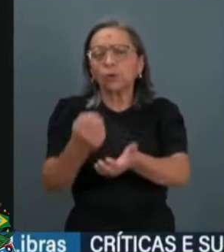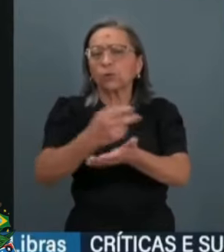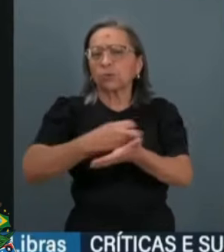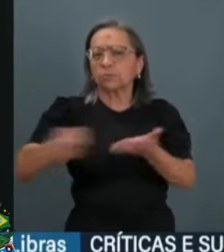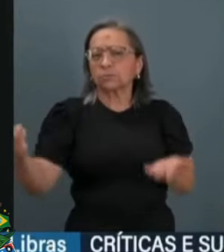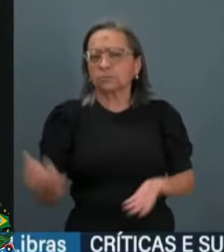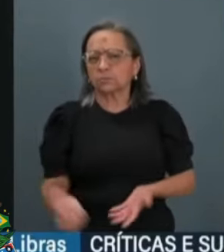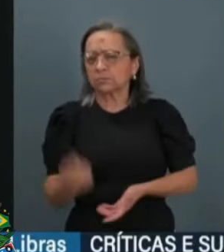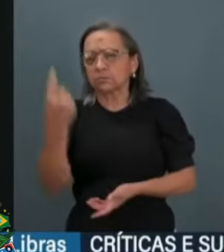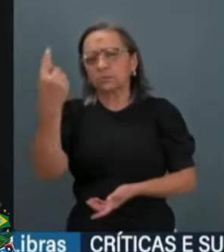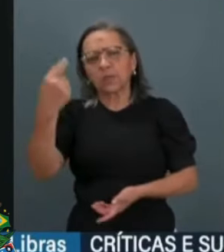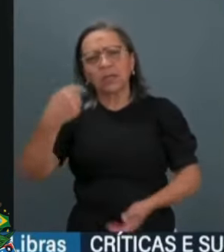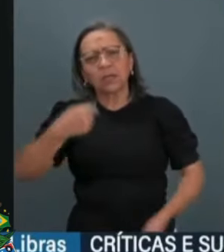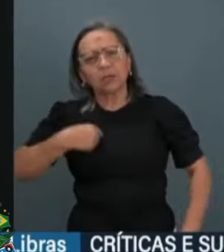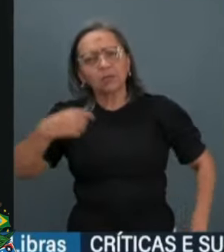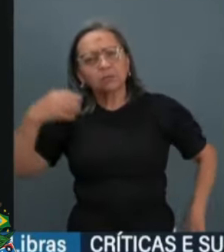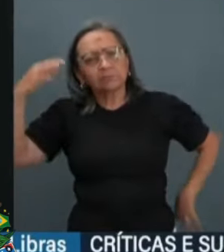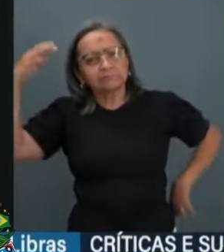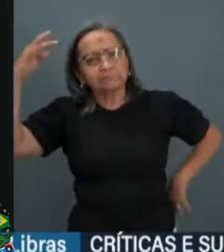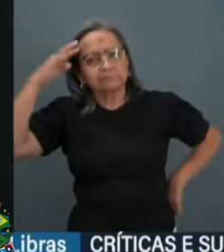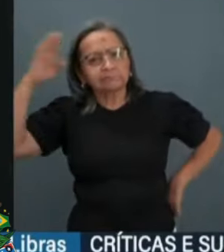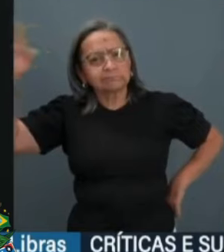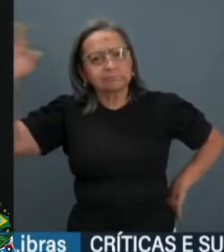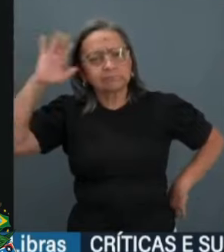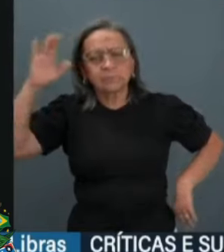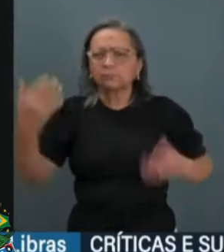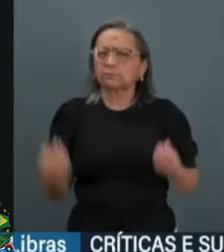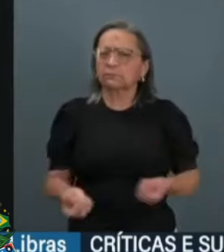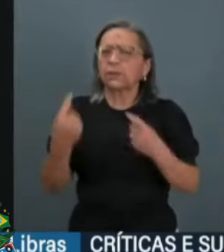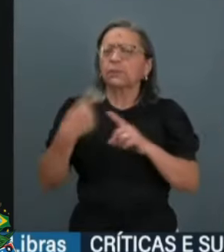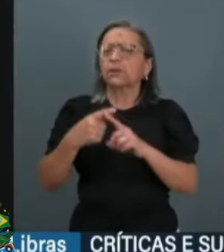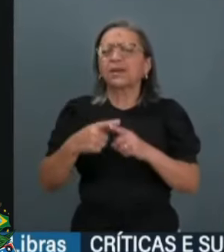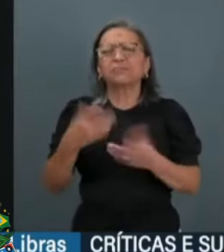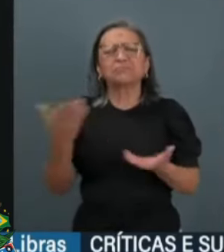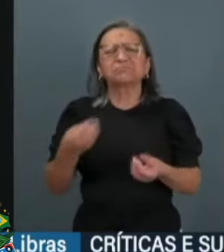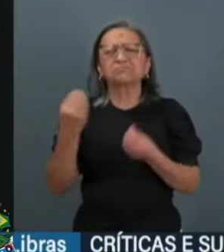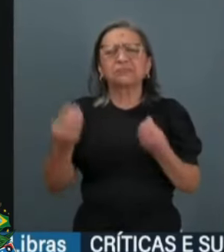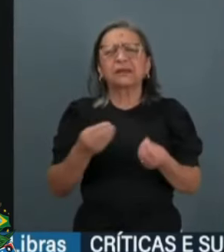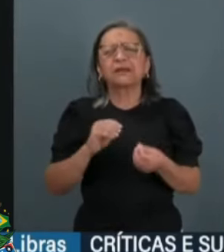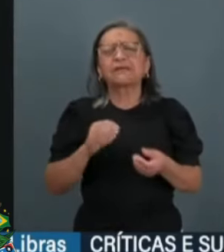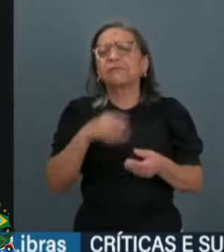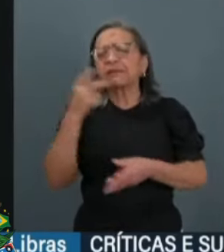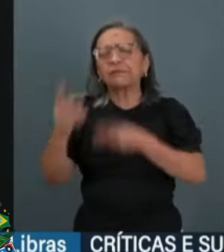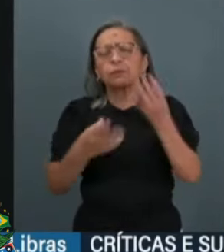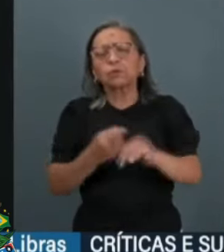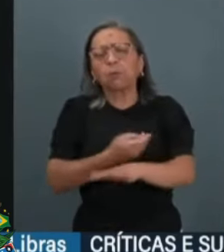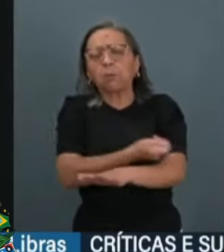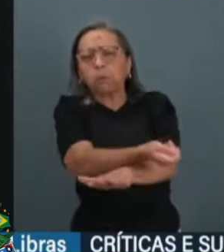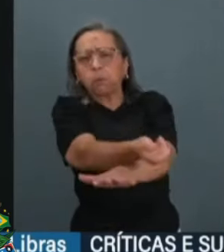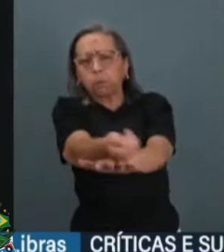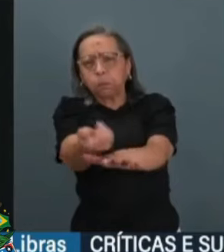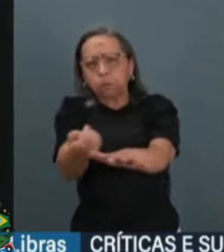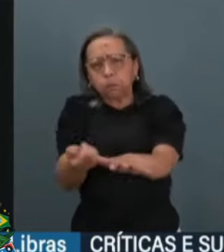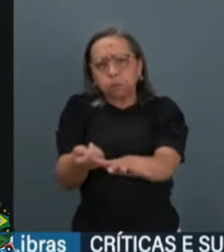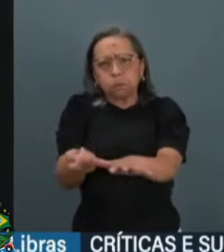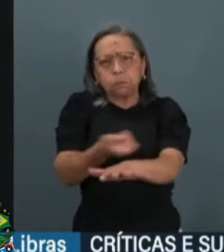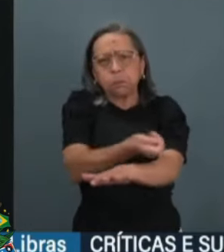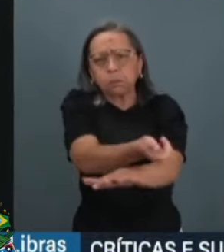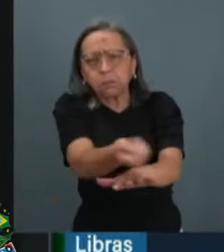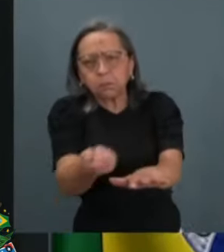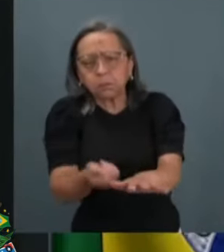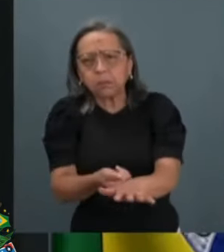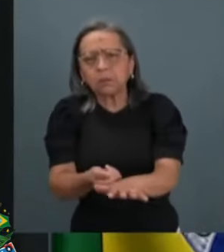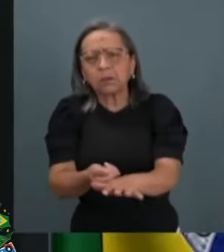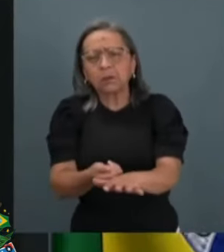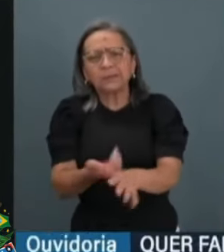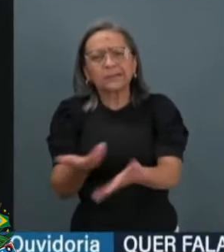Eu fico me perguntando por que fala-se tanto em desinformação, em fake news, e aí você assistir ou ler